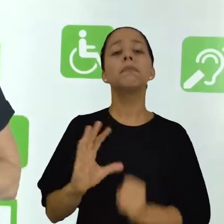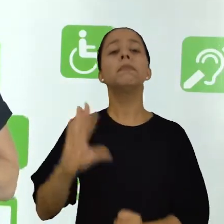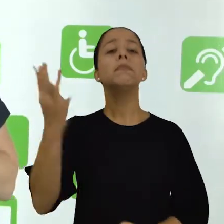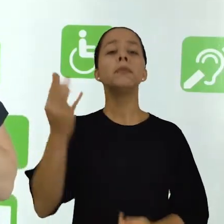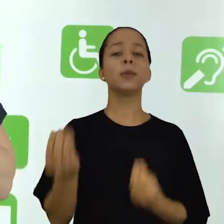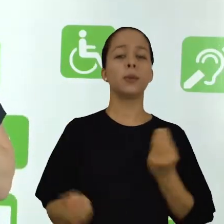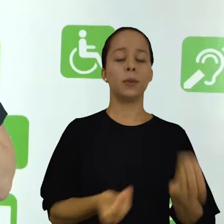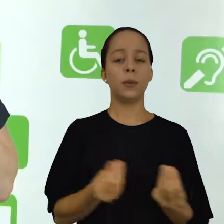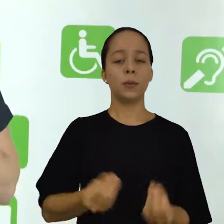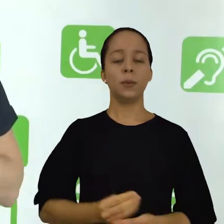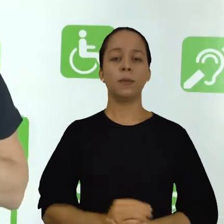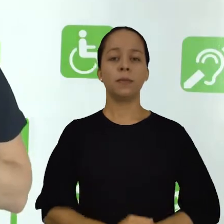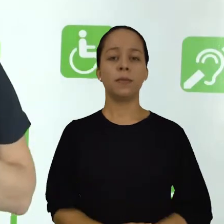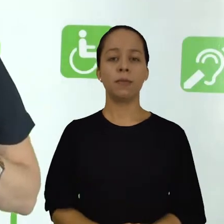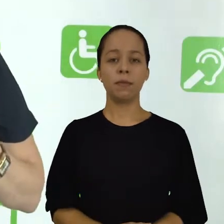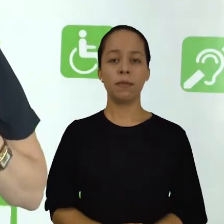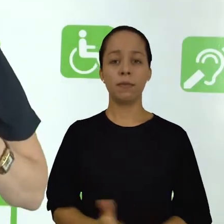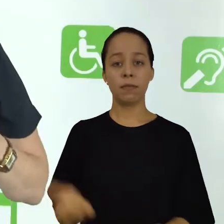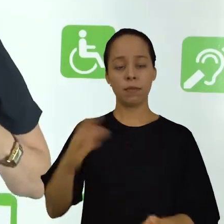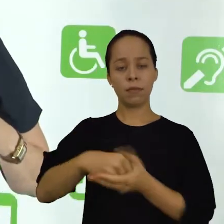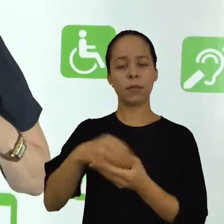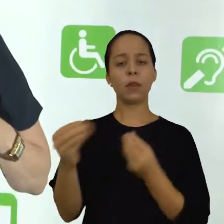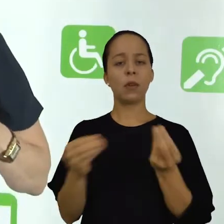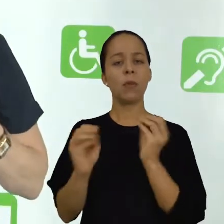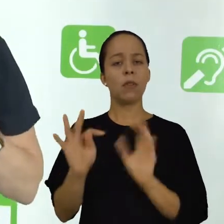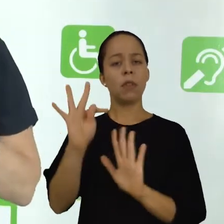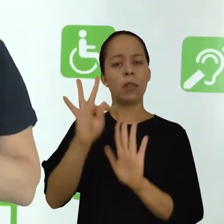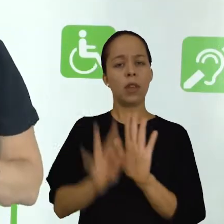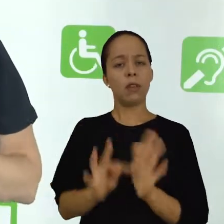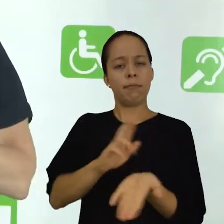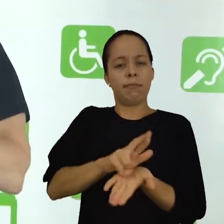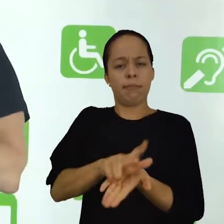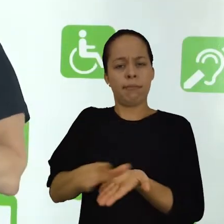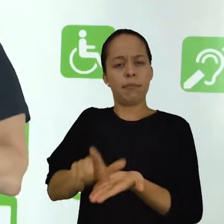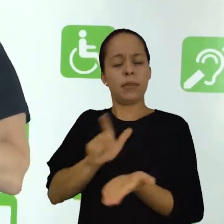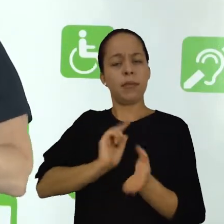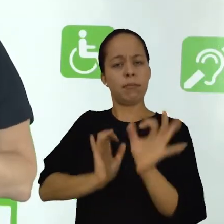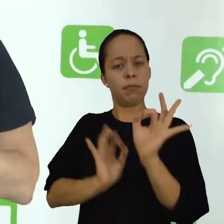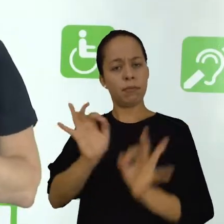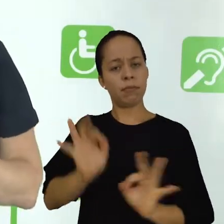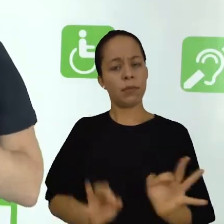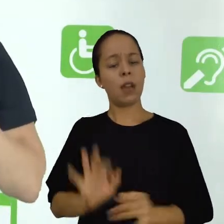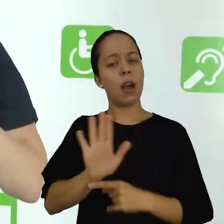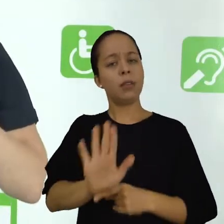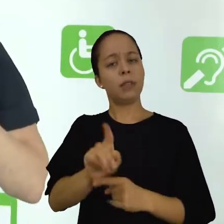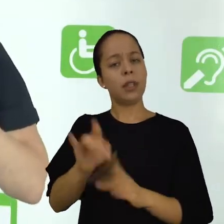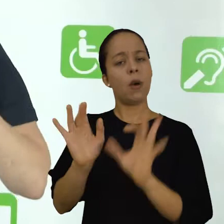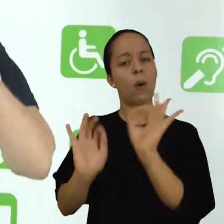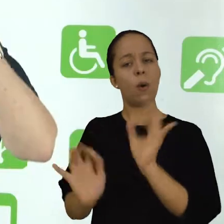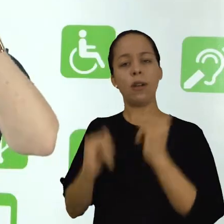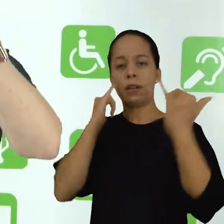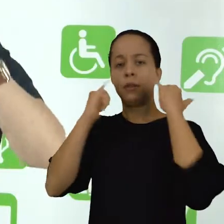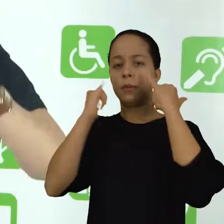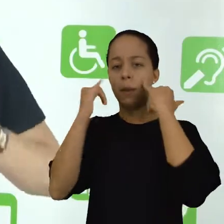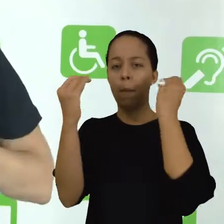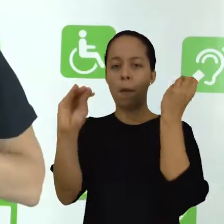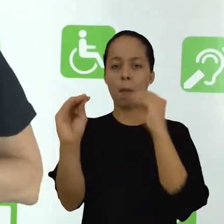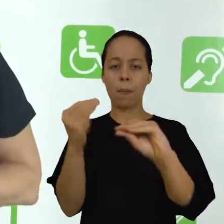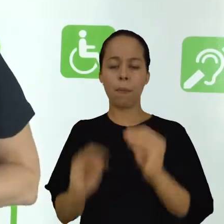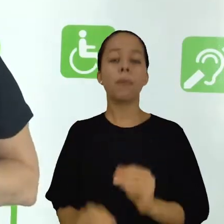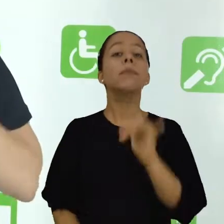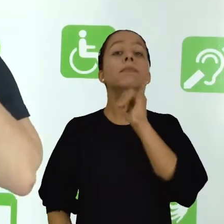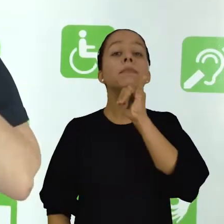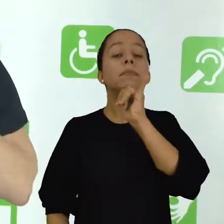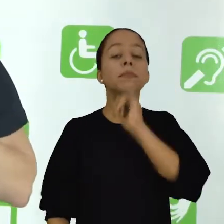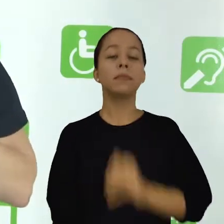acontecer na forma de construções de textos que visam ajudá-lo a organizar